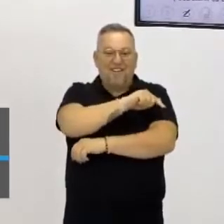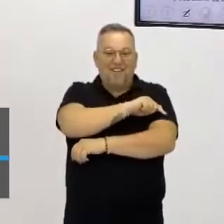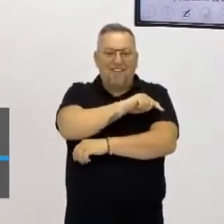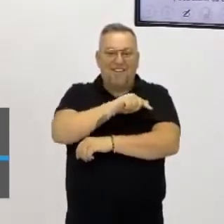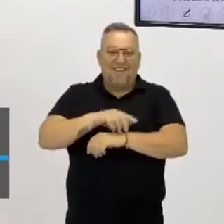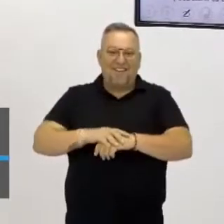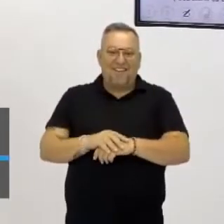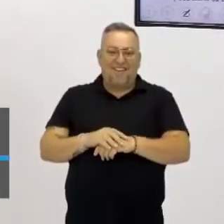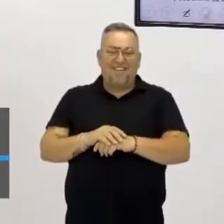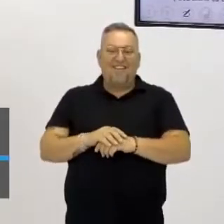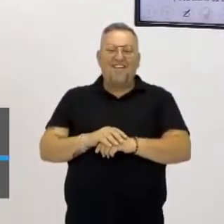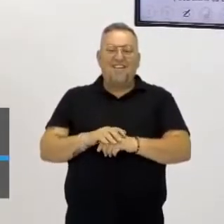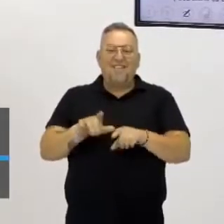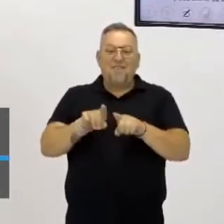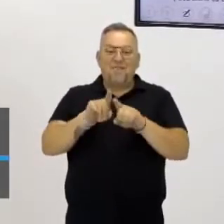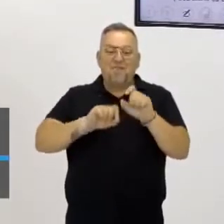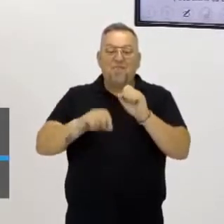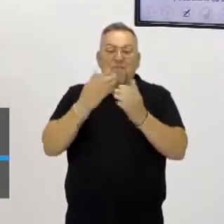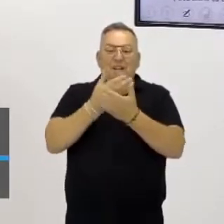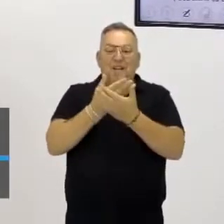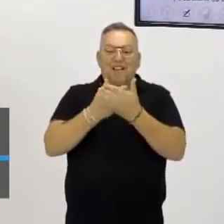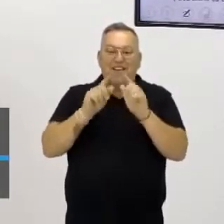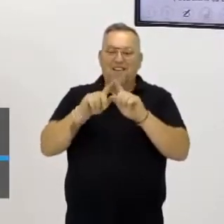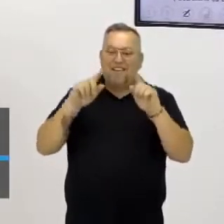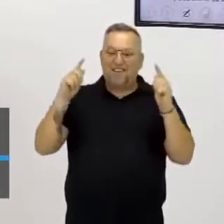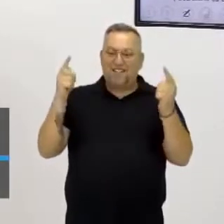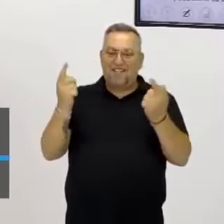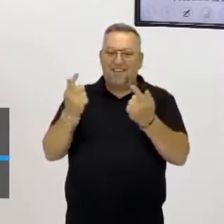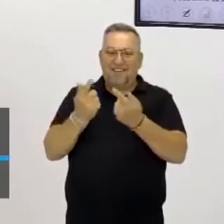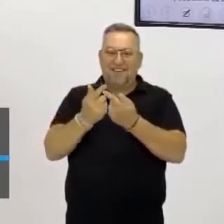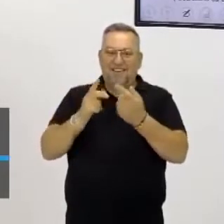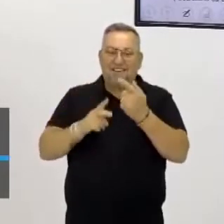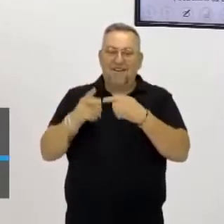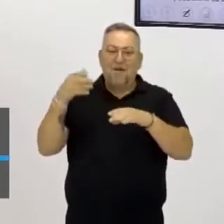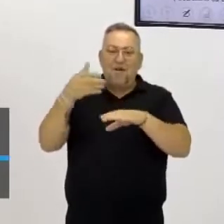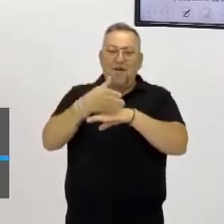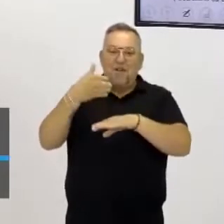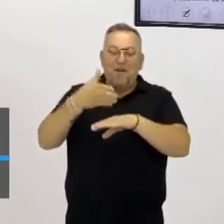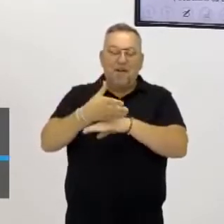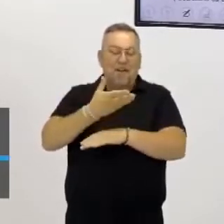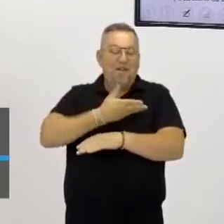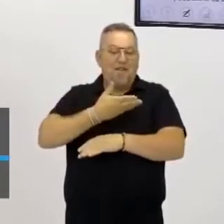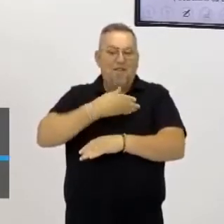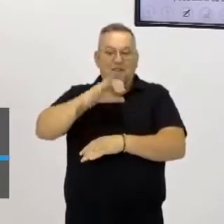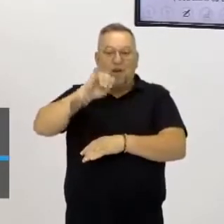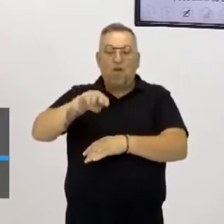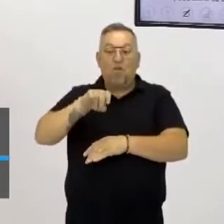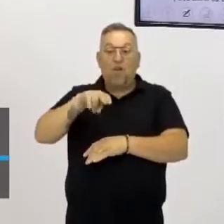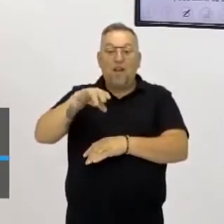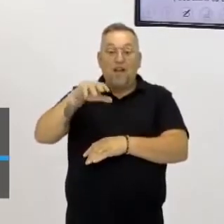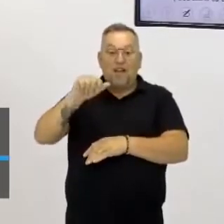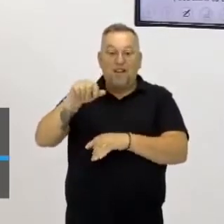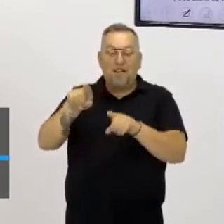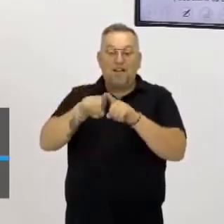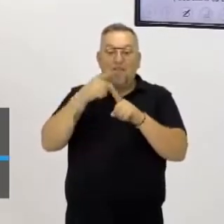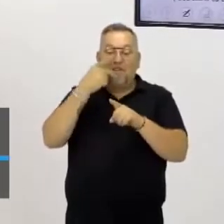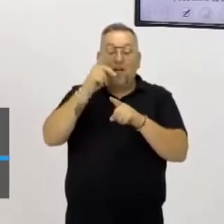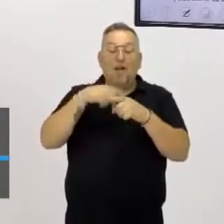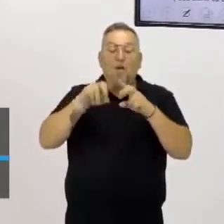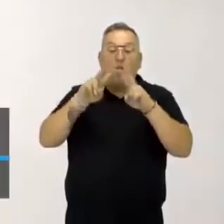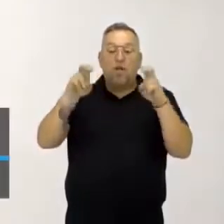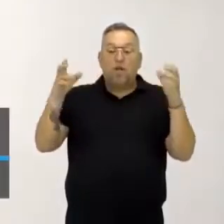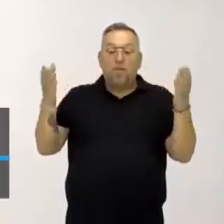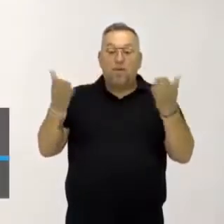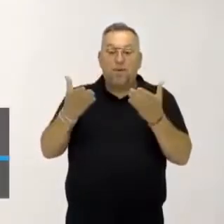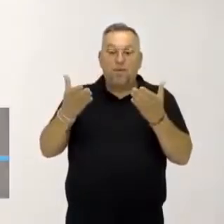fundamental dos anos finais, aula de geografia, sempre com a participação aqui da minha querida amiga Juliana, que vai falar o tema de